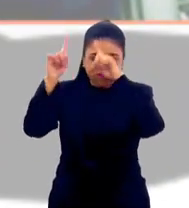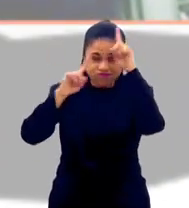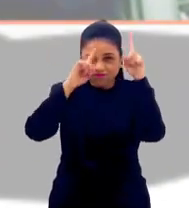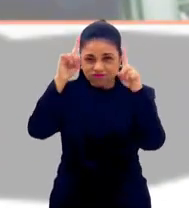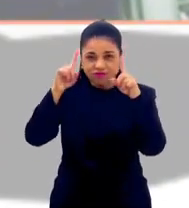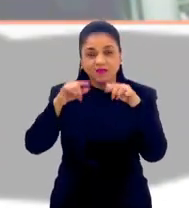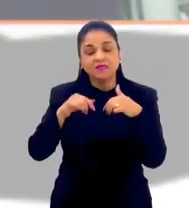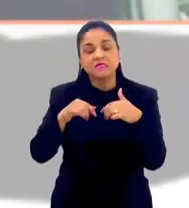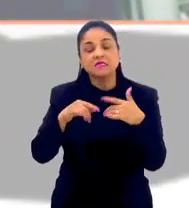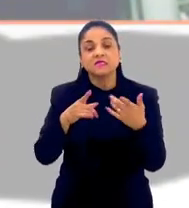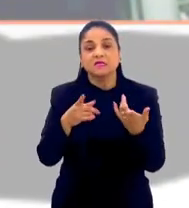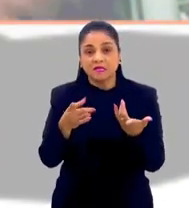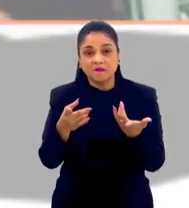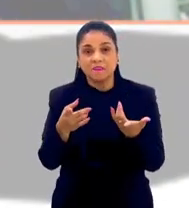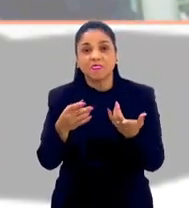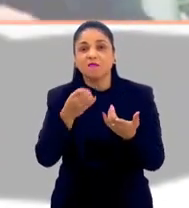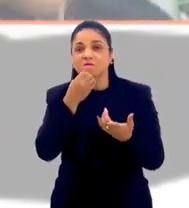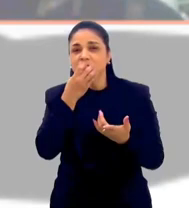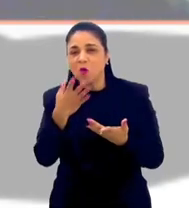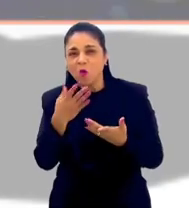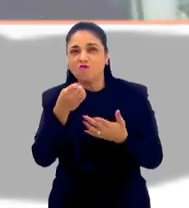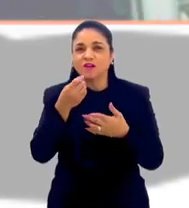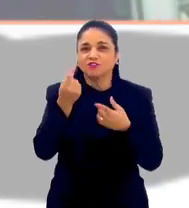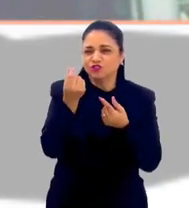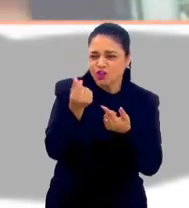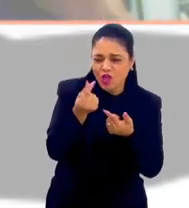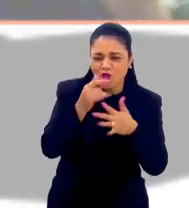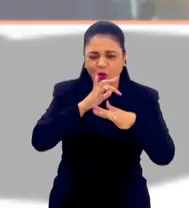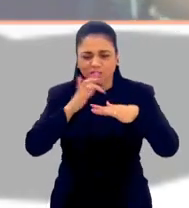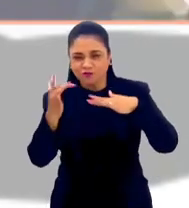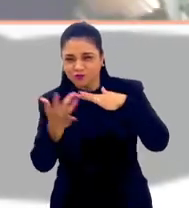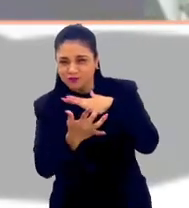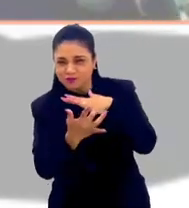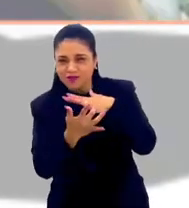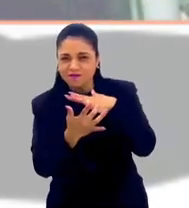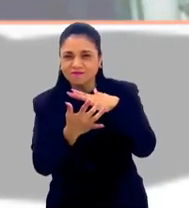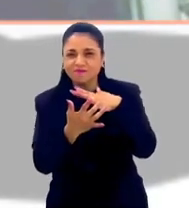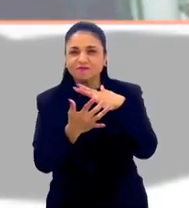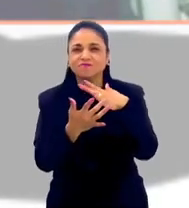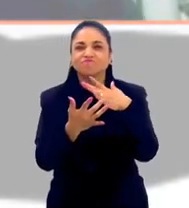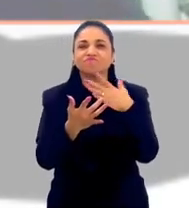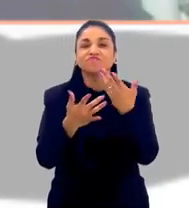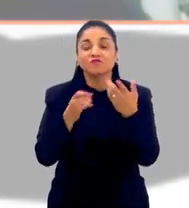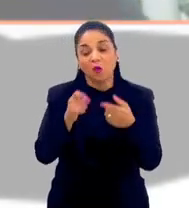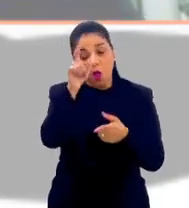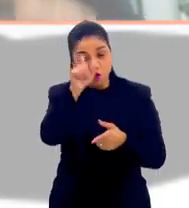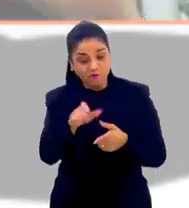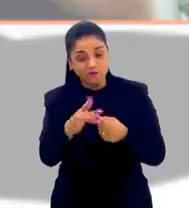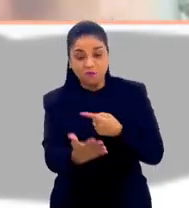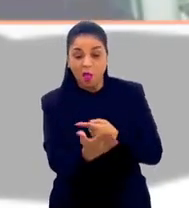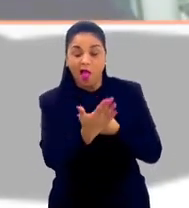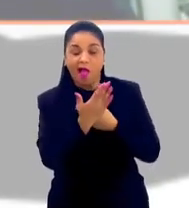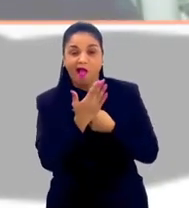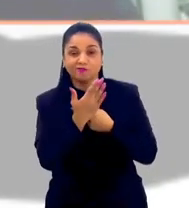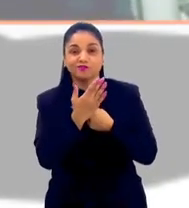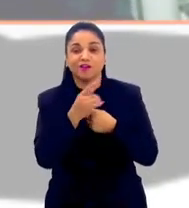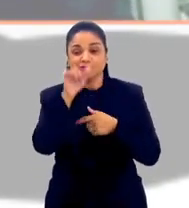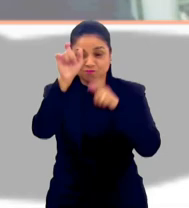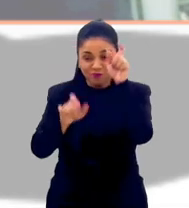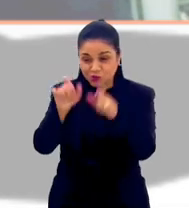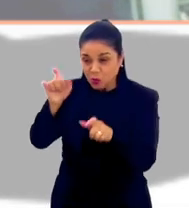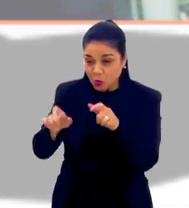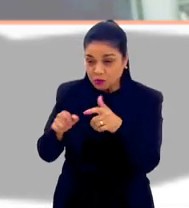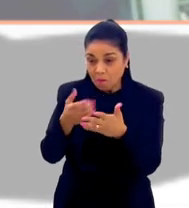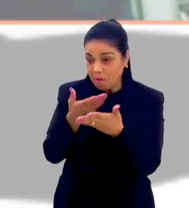que o tempo todo a gente recebe. Então falei um pouco de dinheiro, de rede social, falei de tudo, volto aí com você para você me ajudar, para a gente não deixar as pessoas